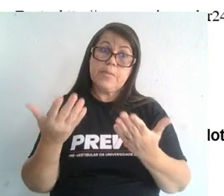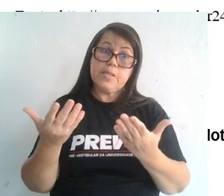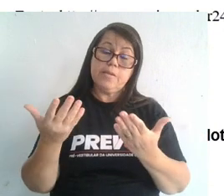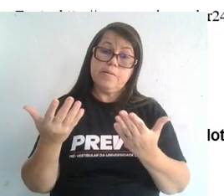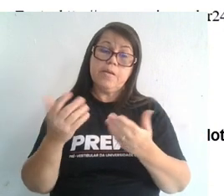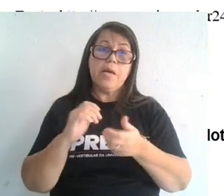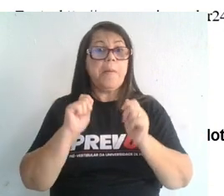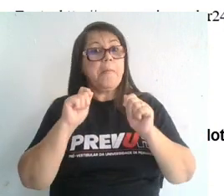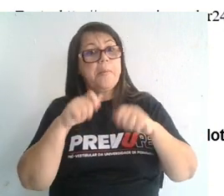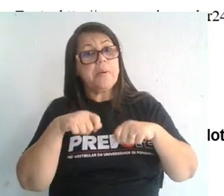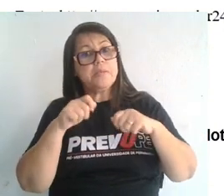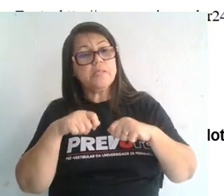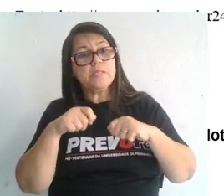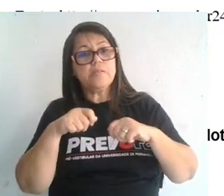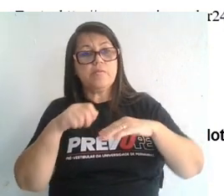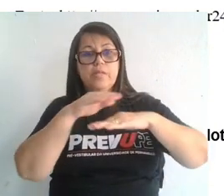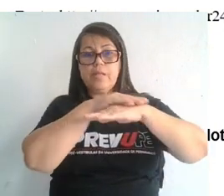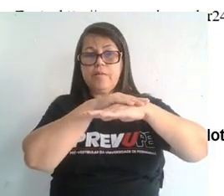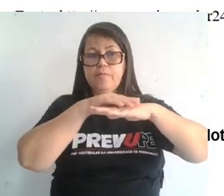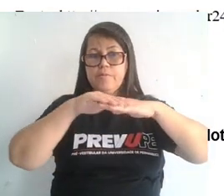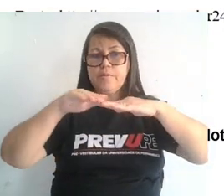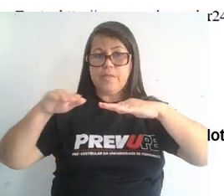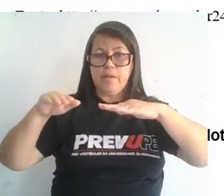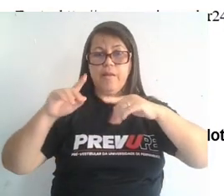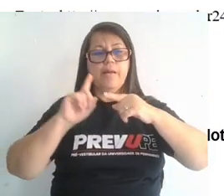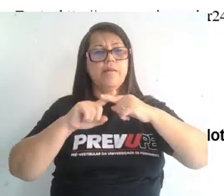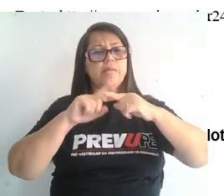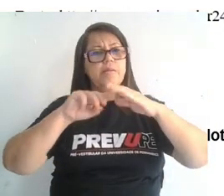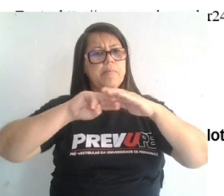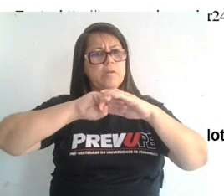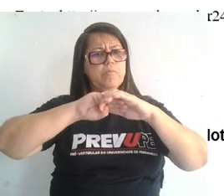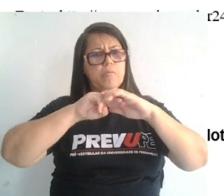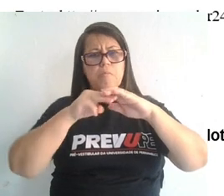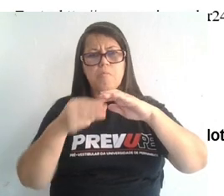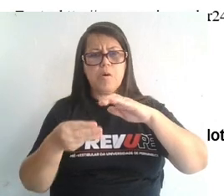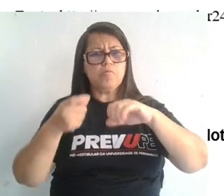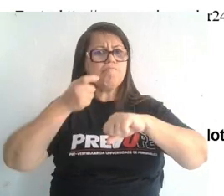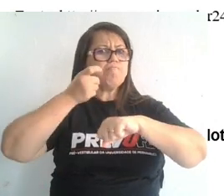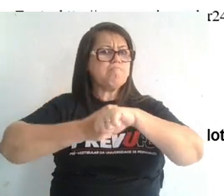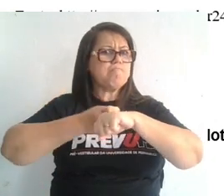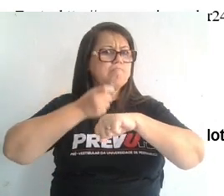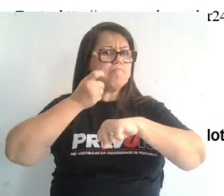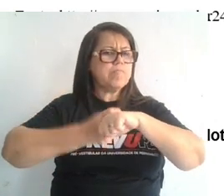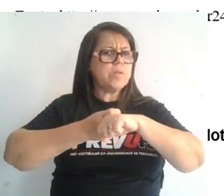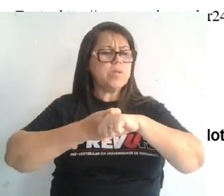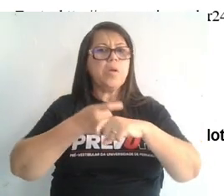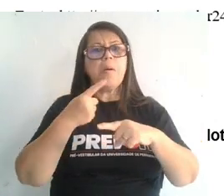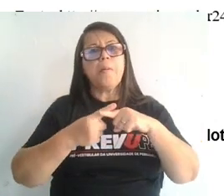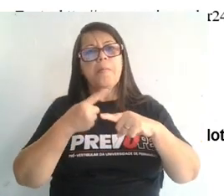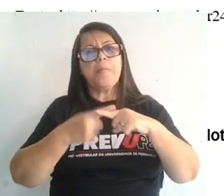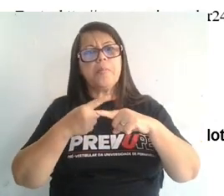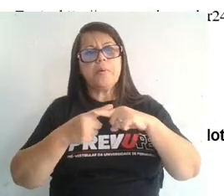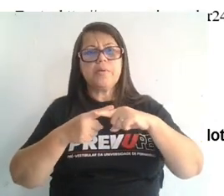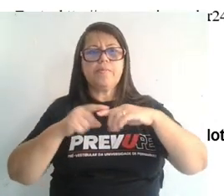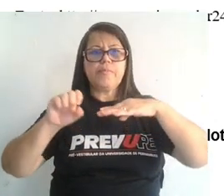parte superficial e esse manto, ele é sólido, porque tanto a S como a